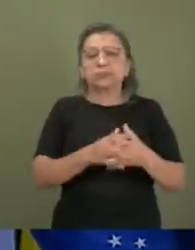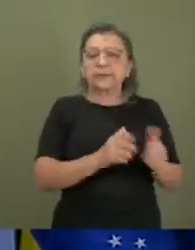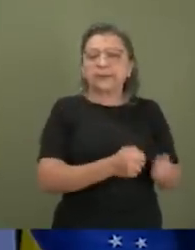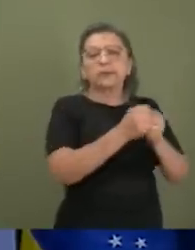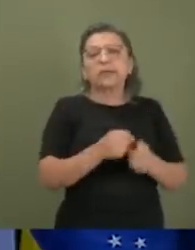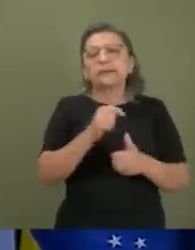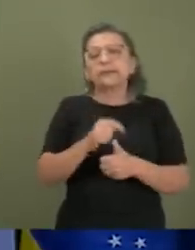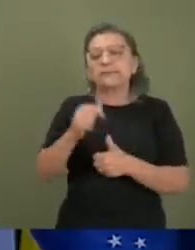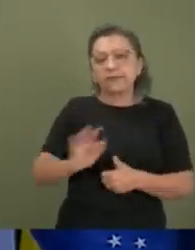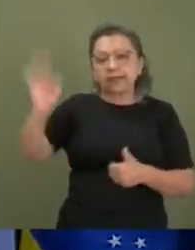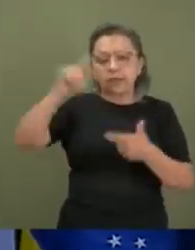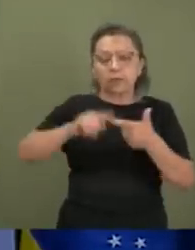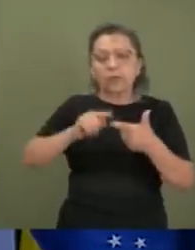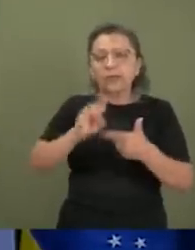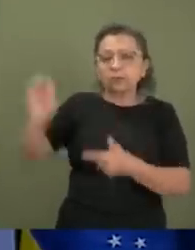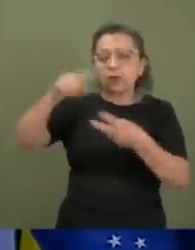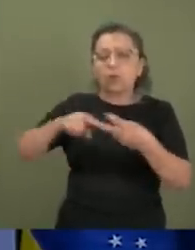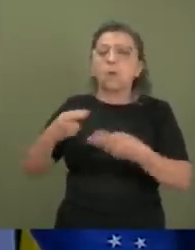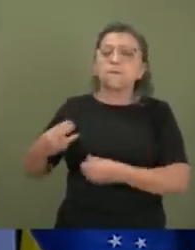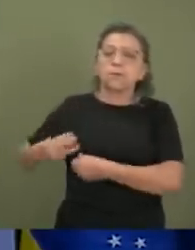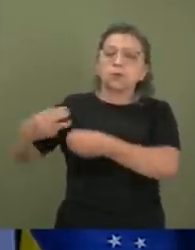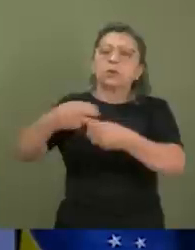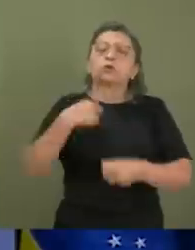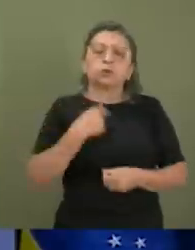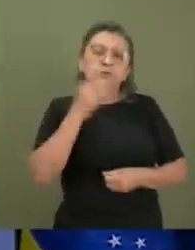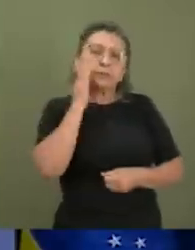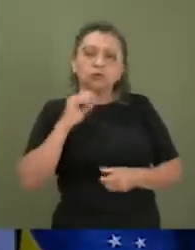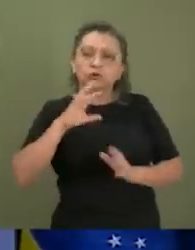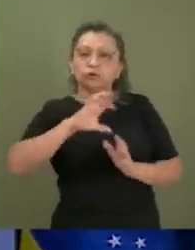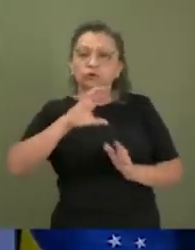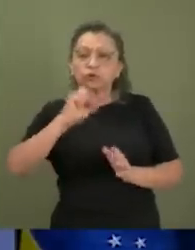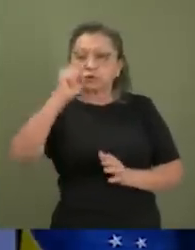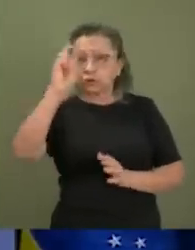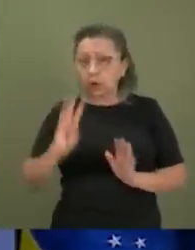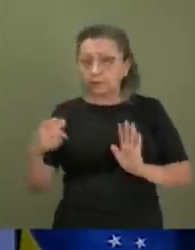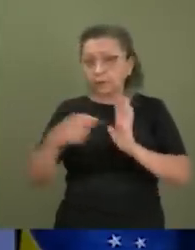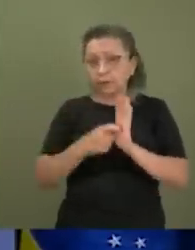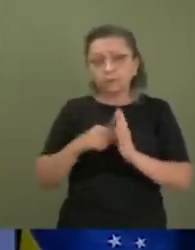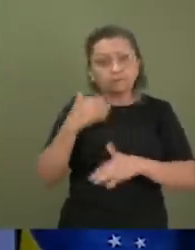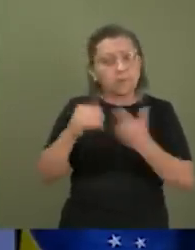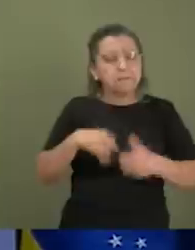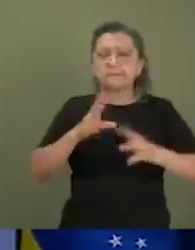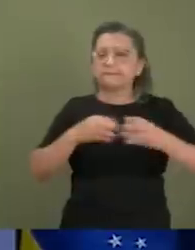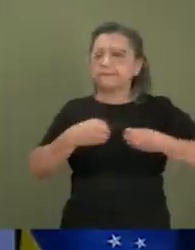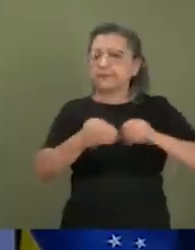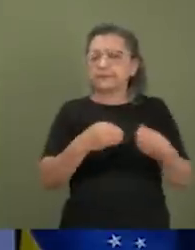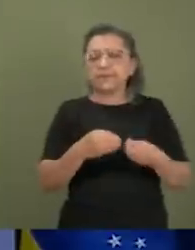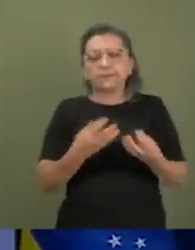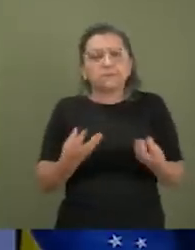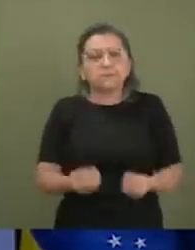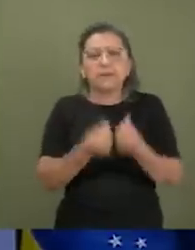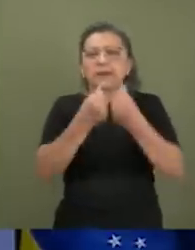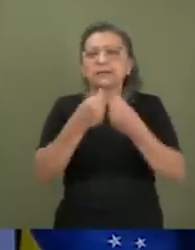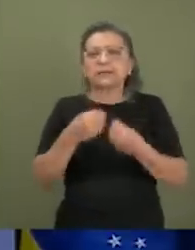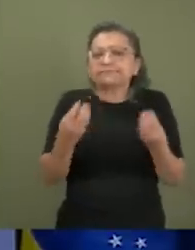estadual ou municipal. A gente sabe que o desenvolvimento de softwares é uma coisa muito mais flexível, uma coisa muito mais fluida, é uma